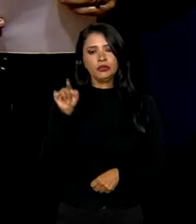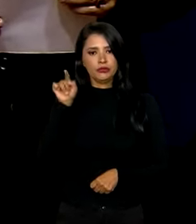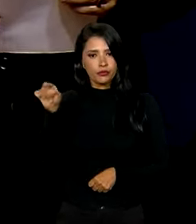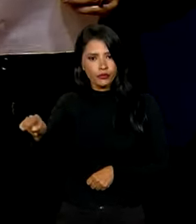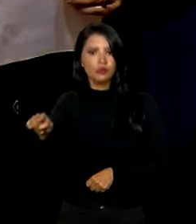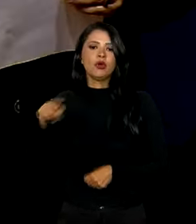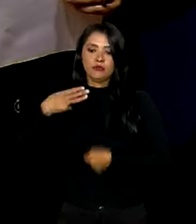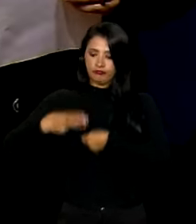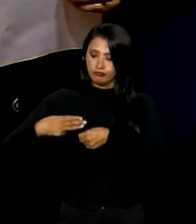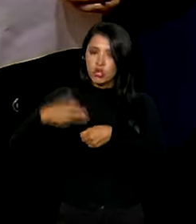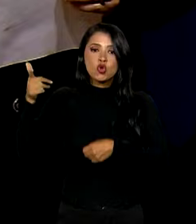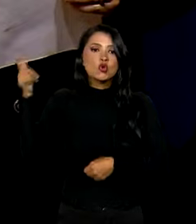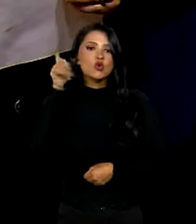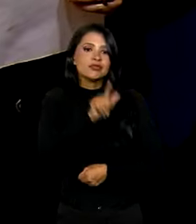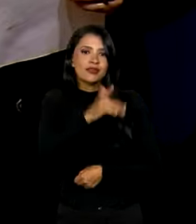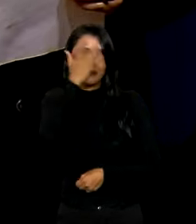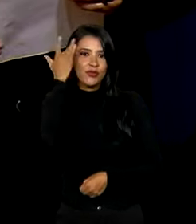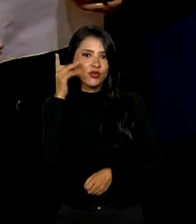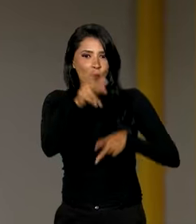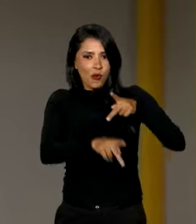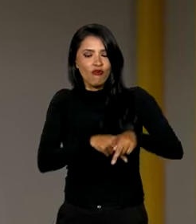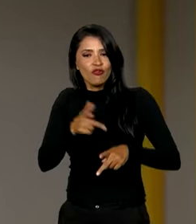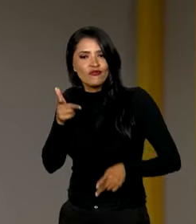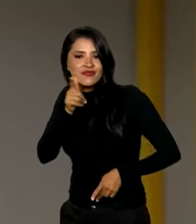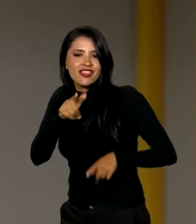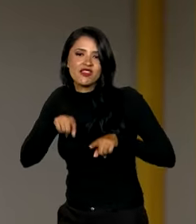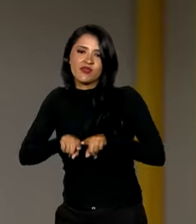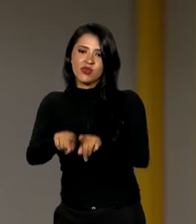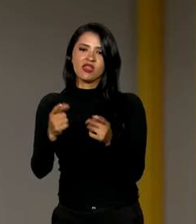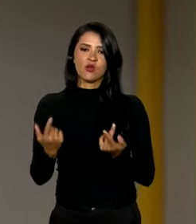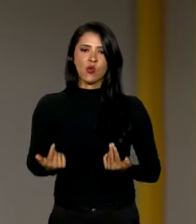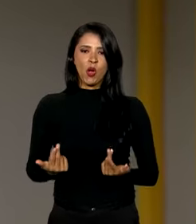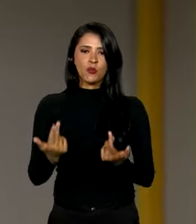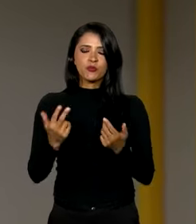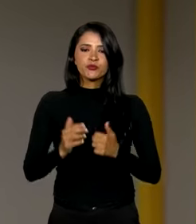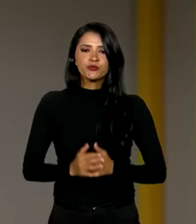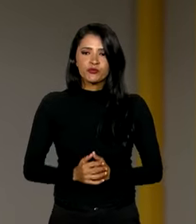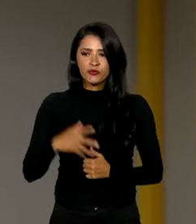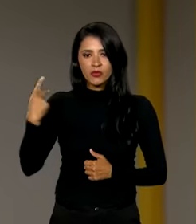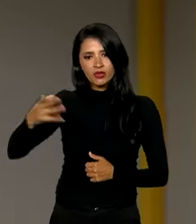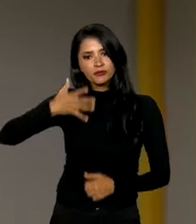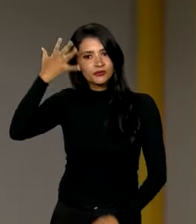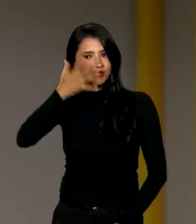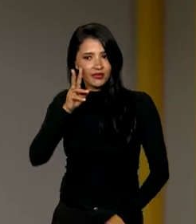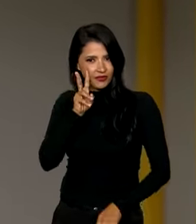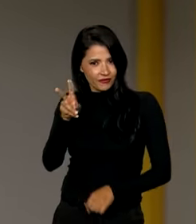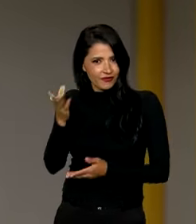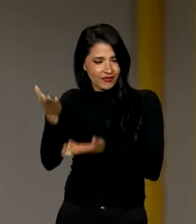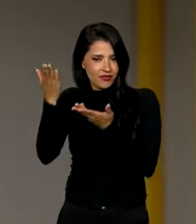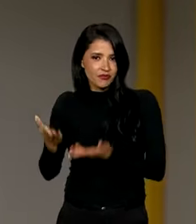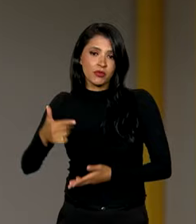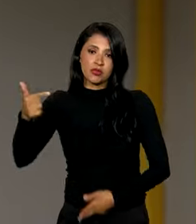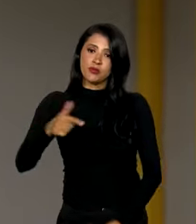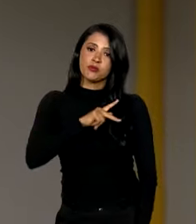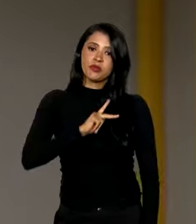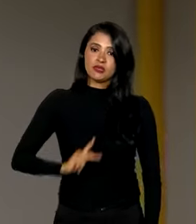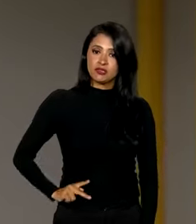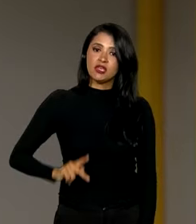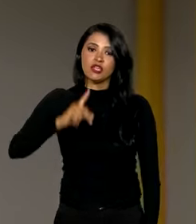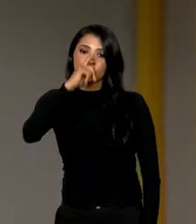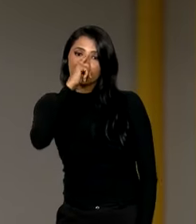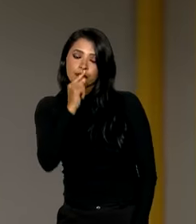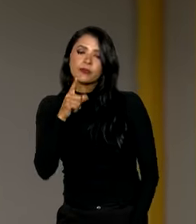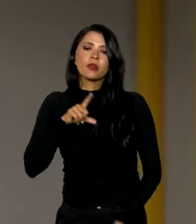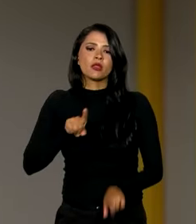conquista, quem ganha é o povo. E no seu discurso, como a gente estava vendo aí, o vice-presidente-geral do Alckmin